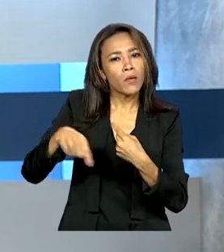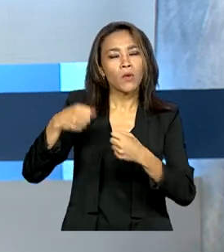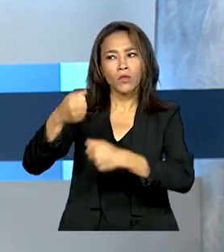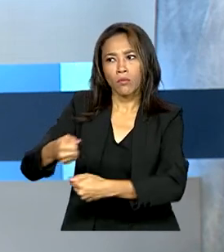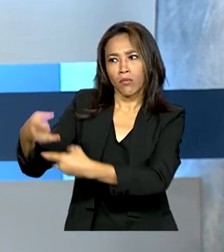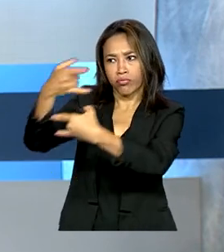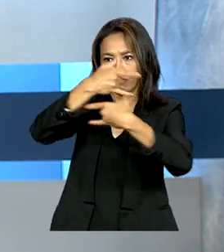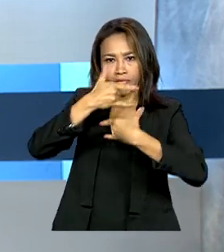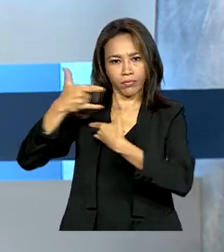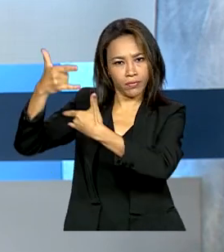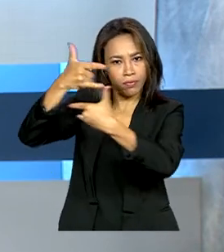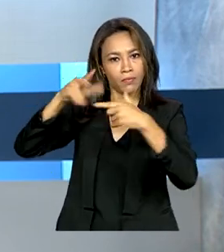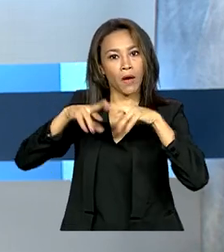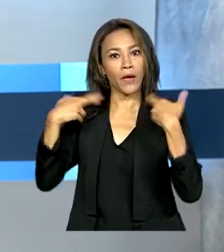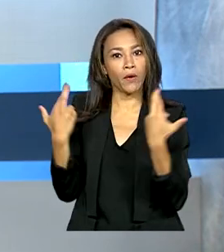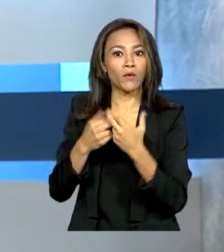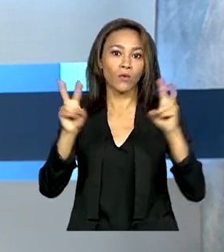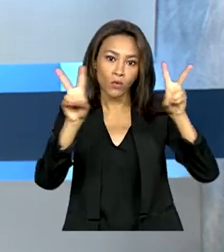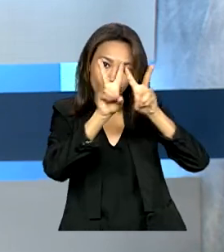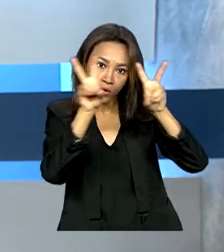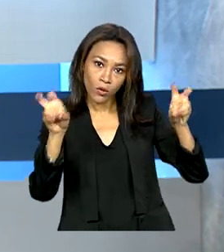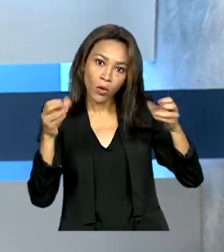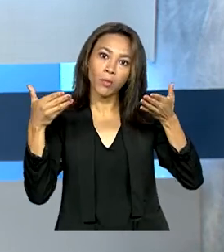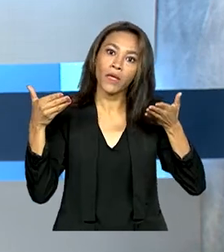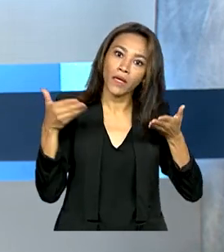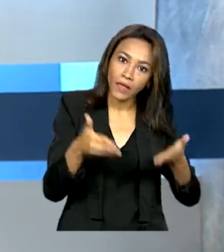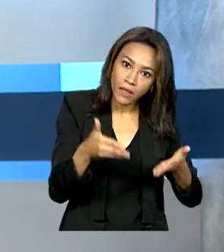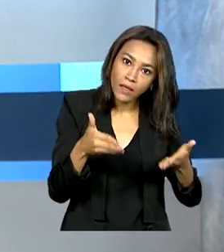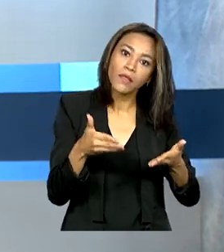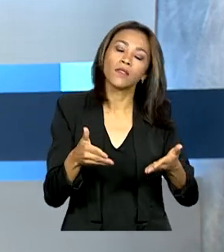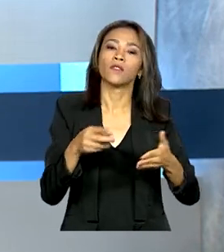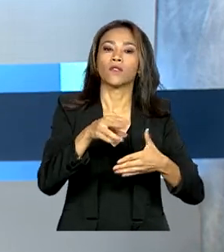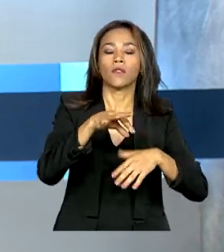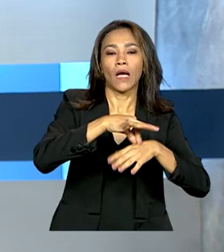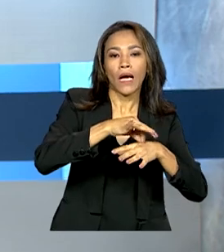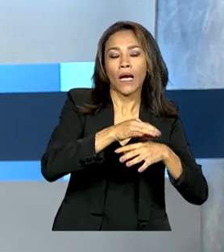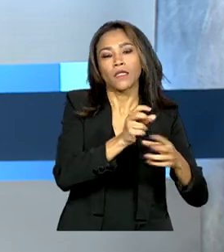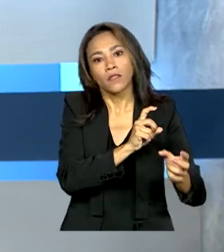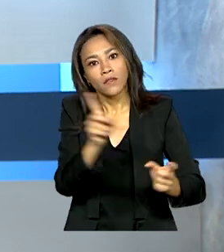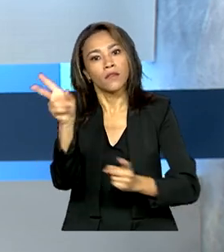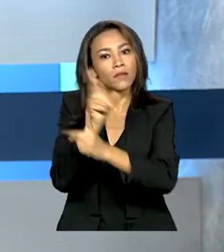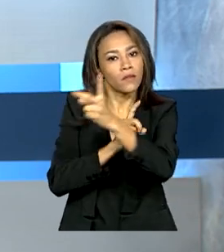chinês para tratar do desembargo da exportação da carne bovina ao país.